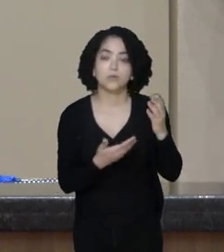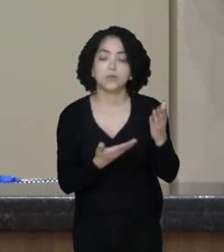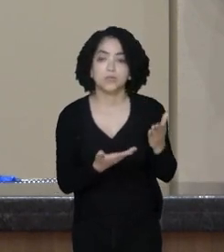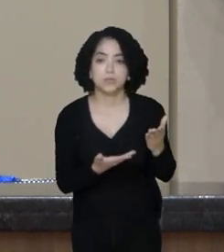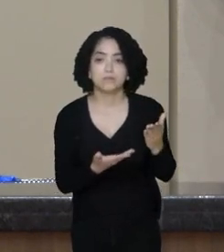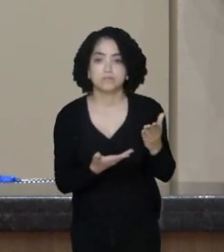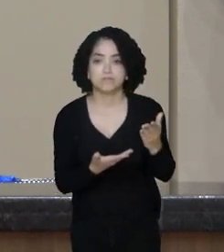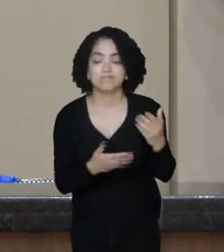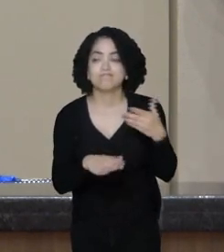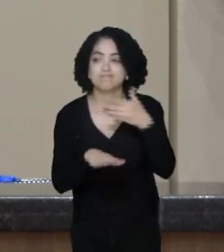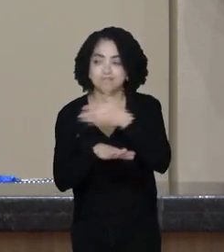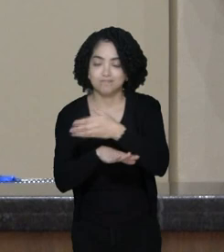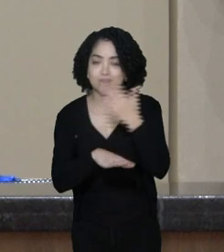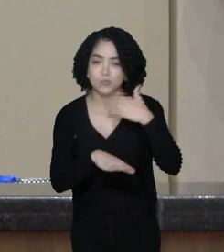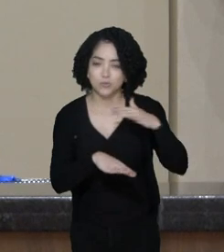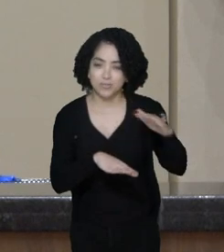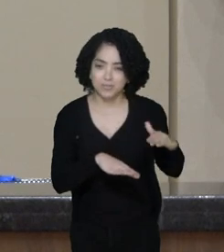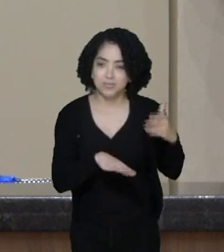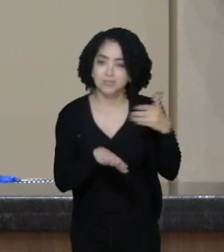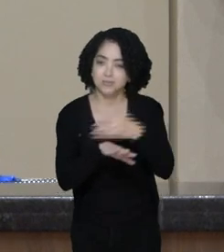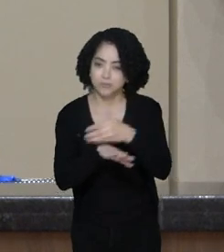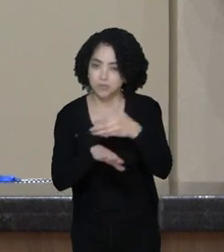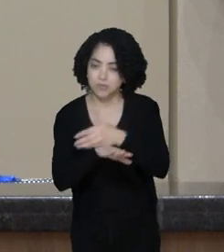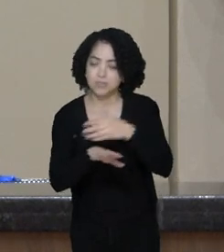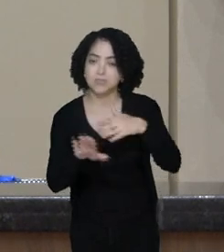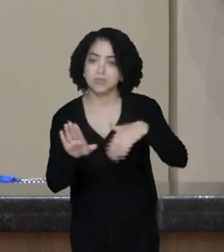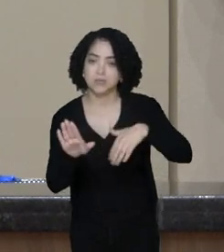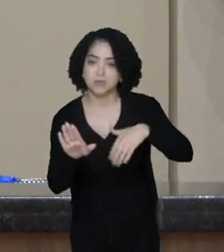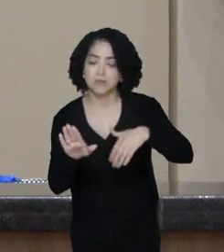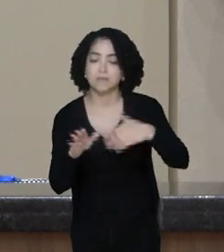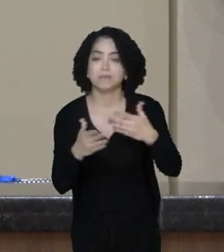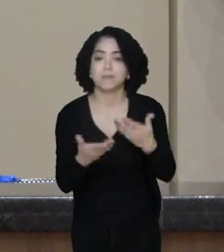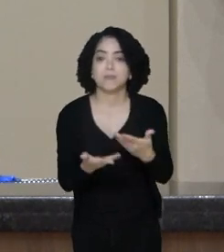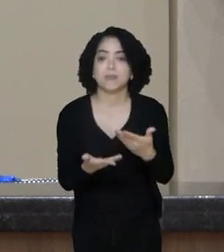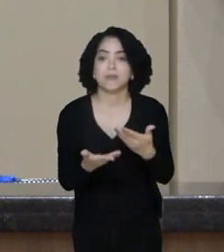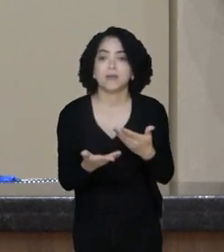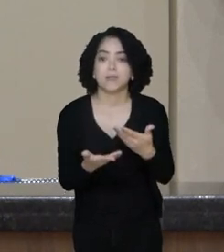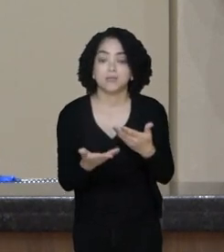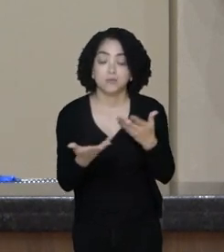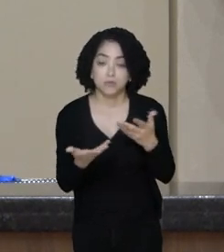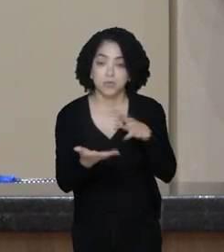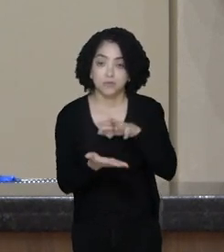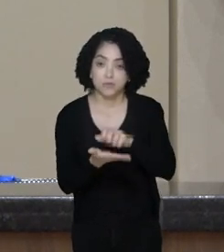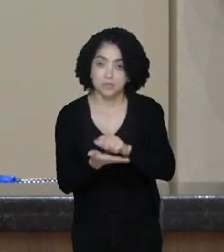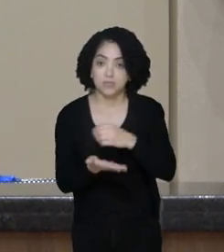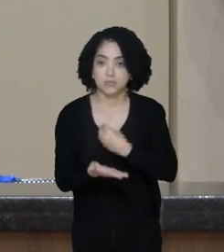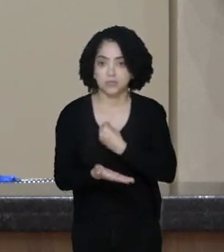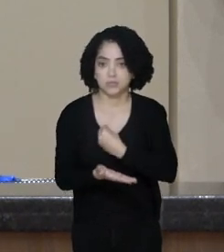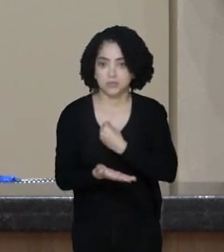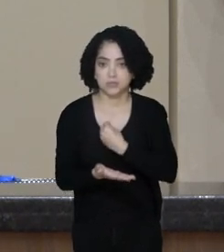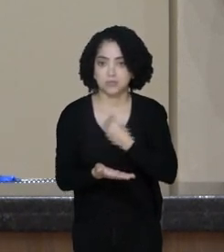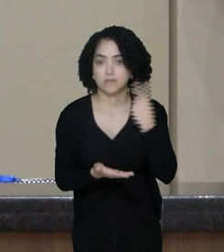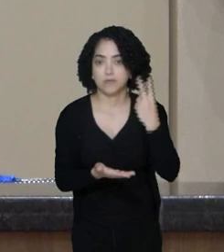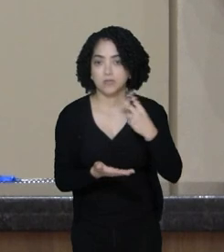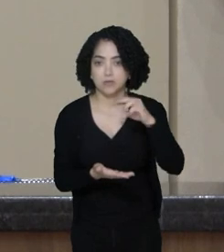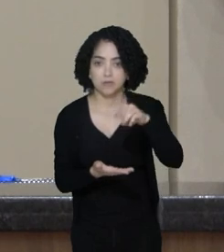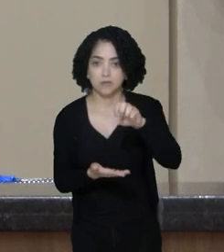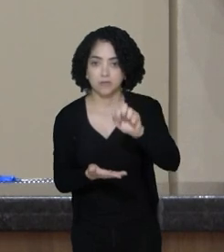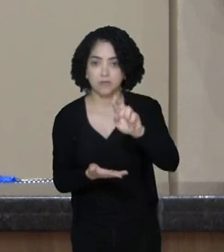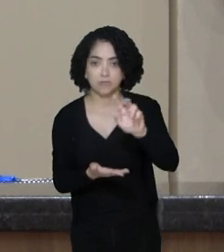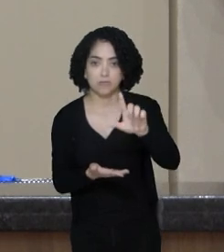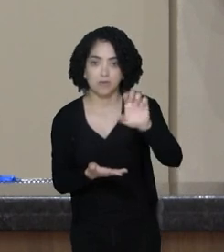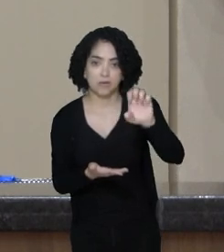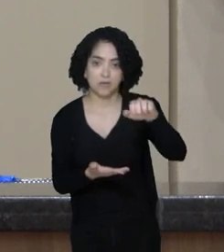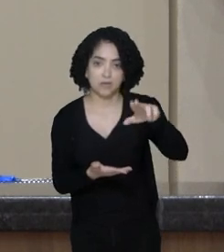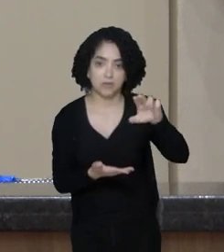a minha praia, lá na Lagoa das Freitas. Eu quero fazer aqui a presença da vereadora Marlene Lox, que está